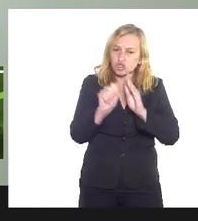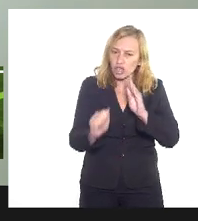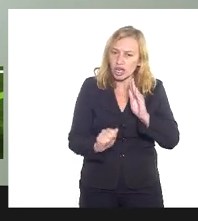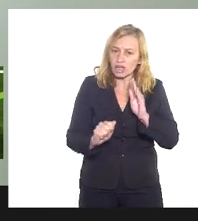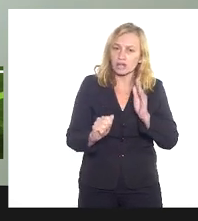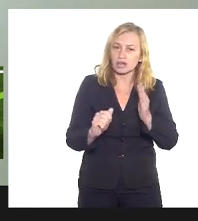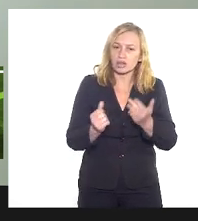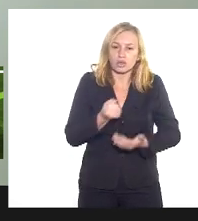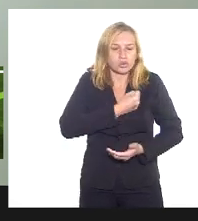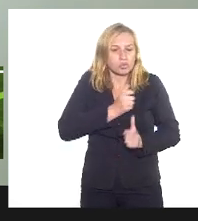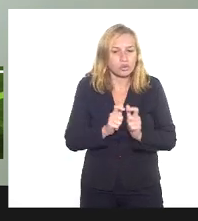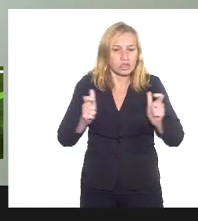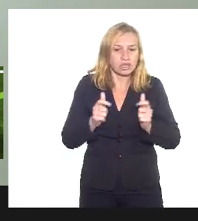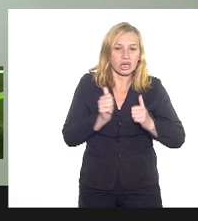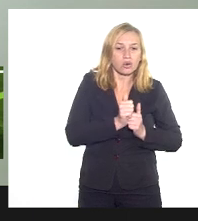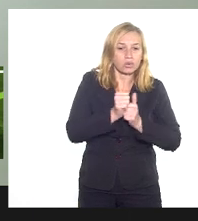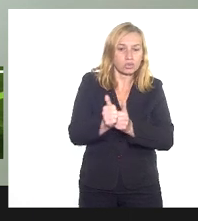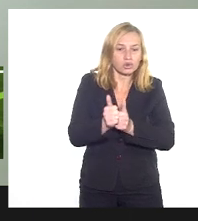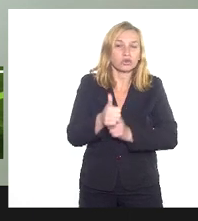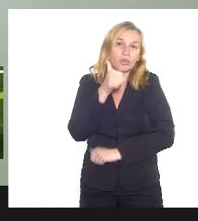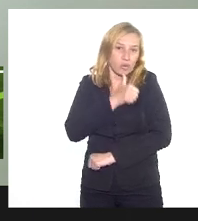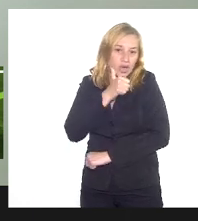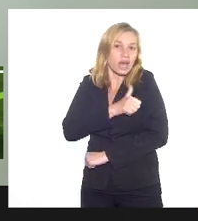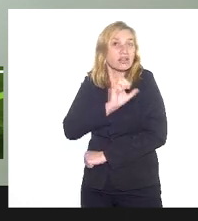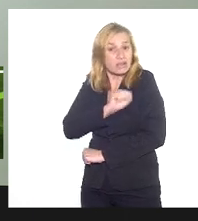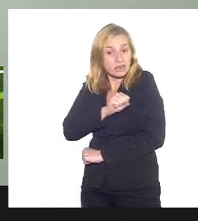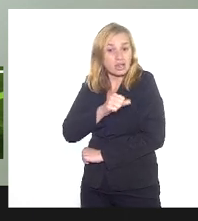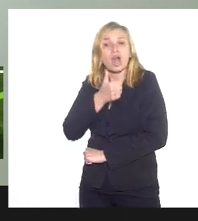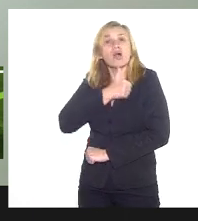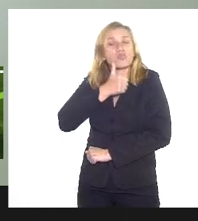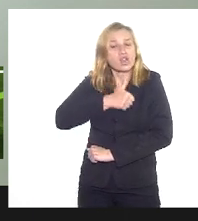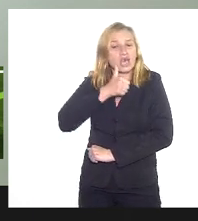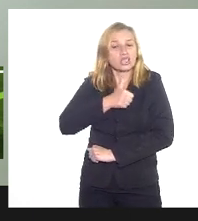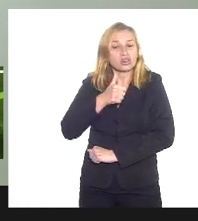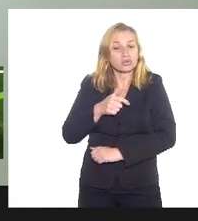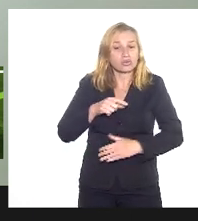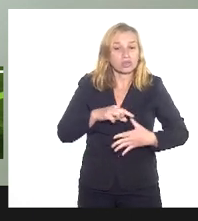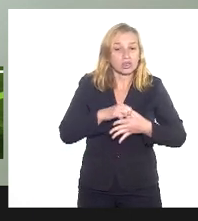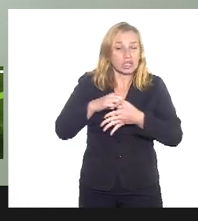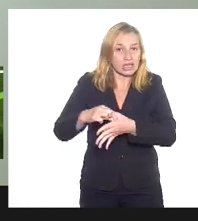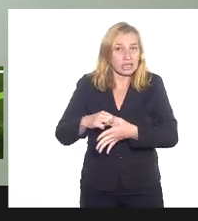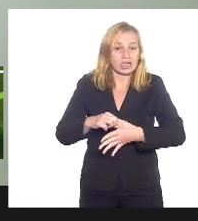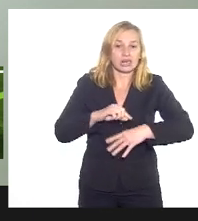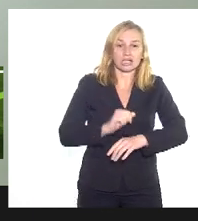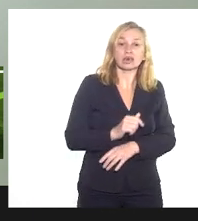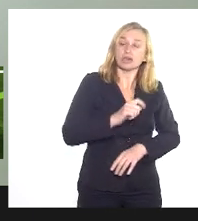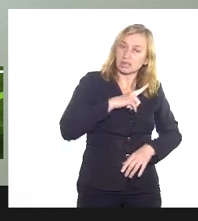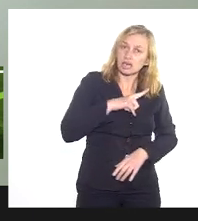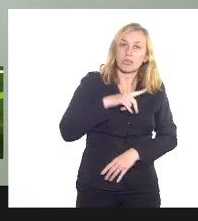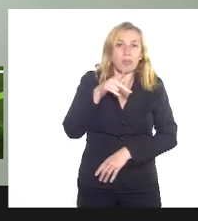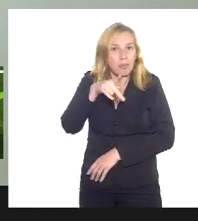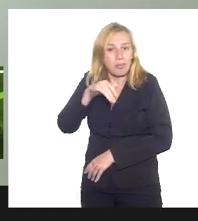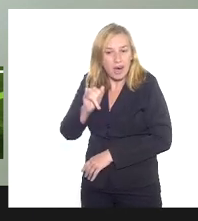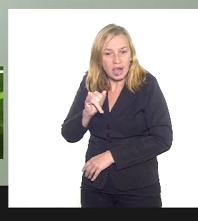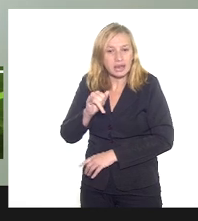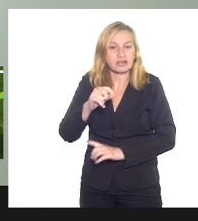maioria, eles são conduzidos por mulheres, são as mulheres que estão ali encabeçando, nós temos também pais de santo